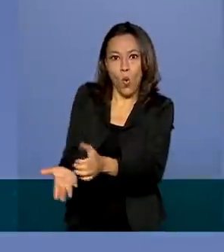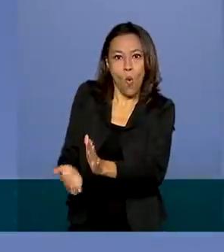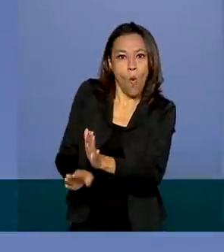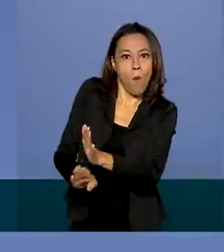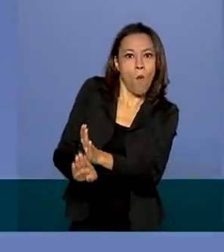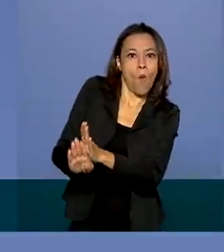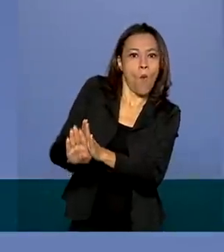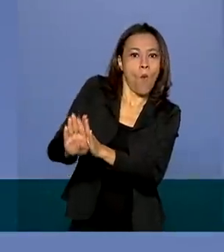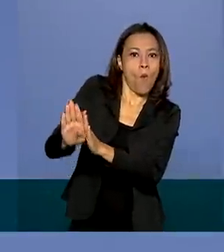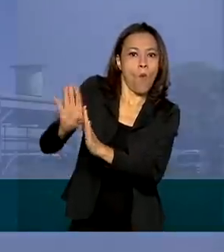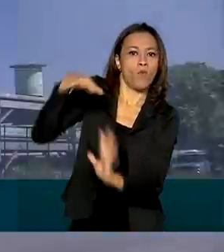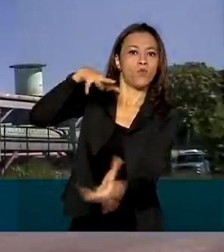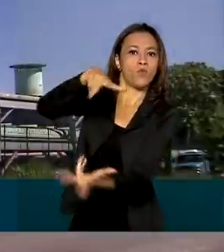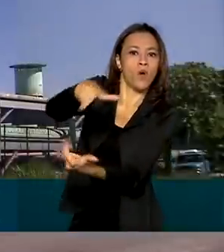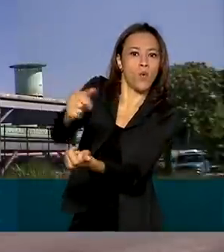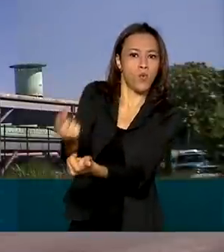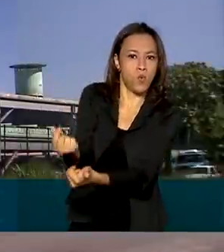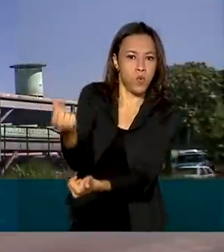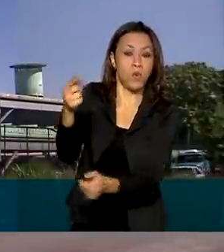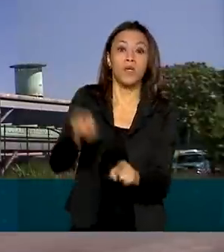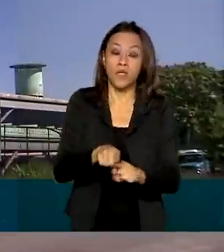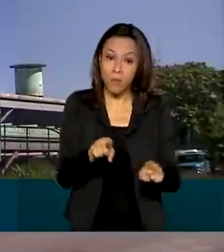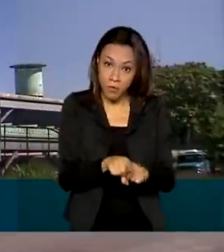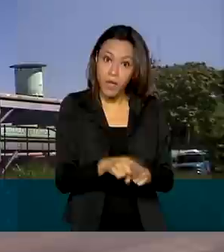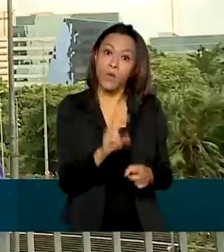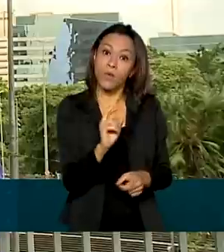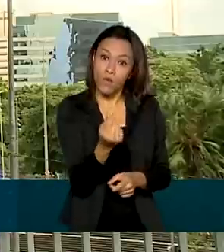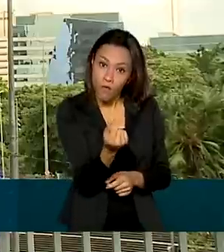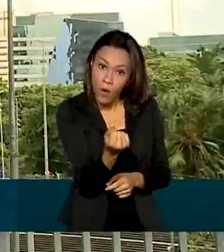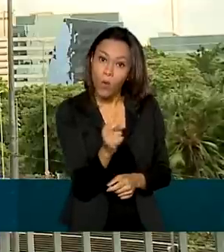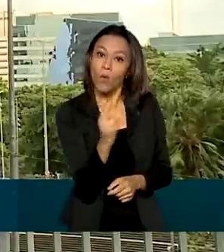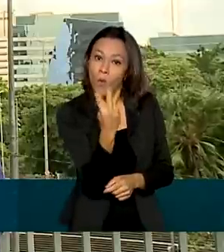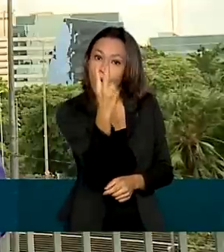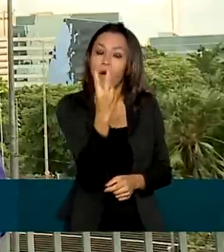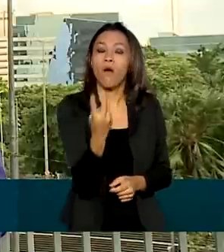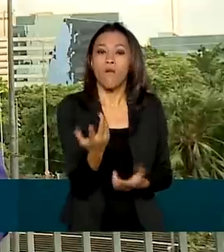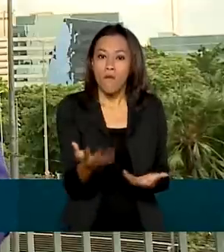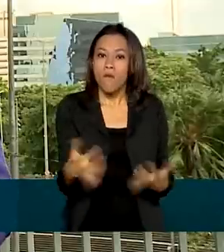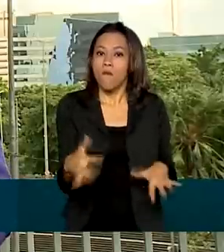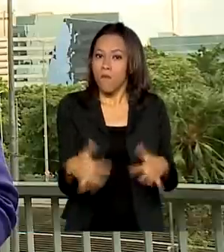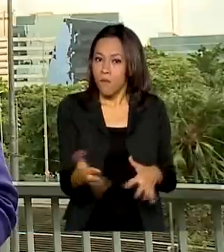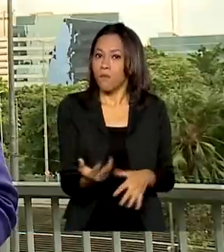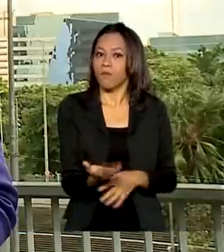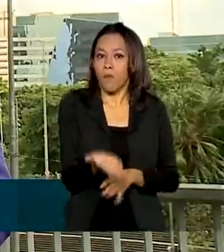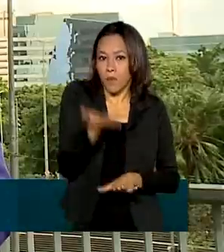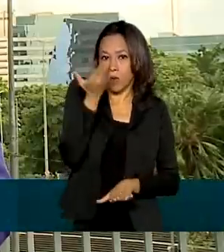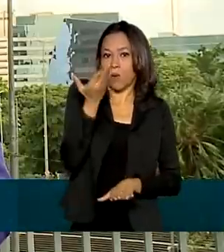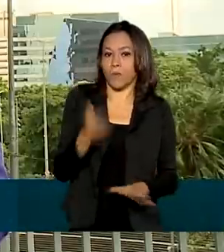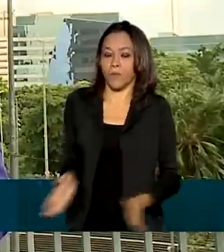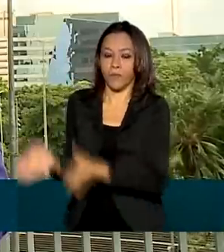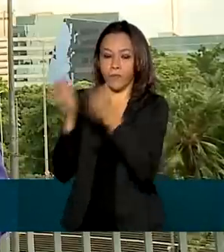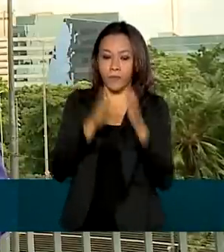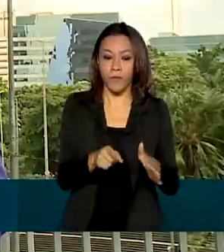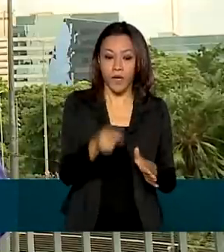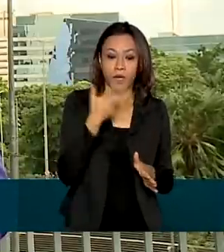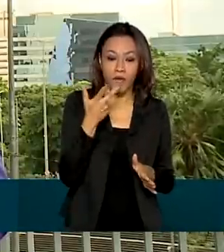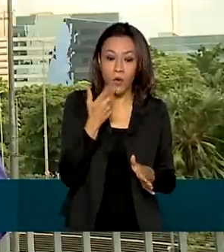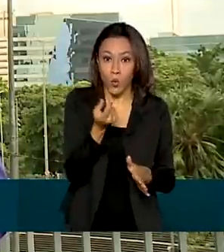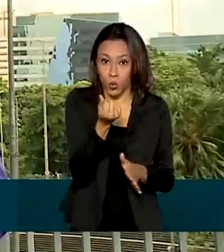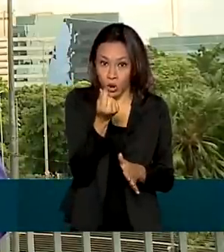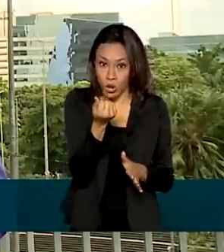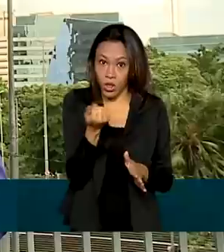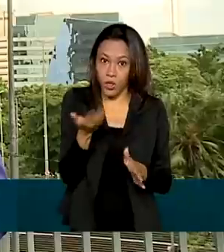internacional e a valorização do real frente ao dólar. O relatório também mostra que o fluxo de dinheiro no caixa da